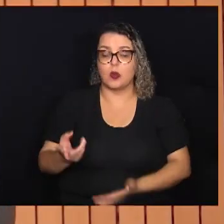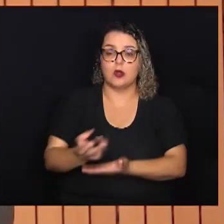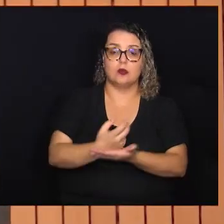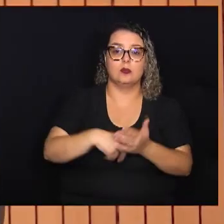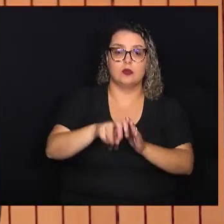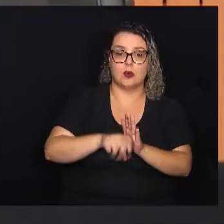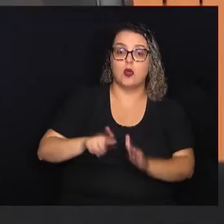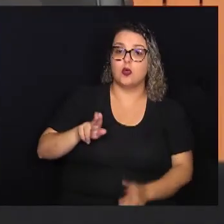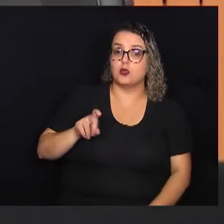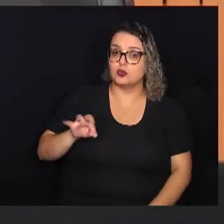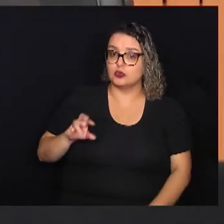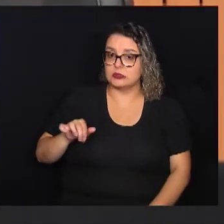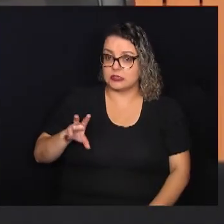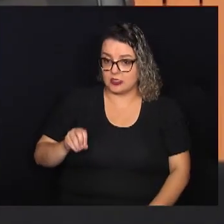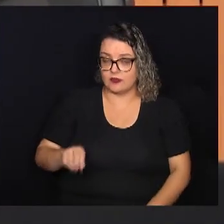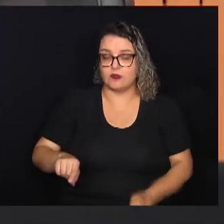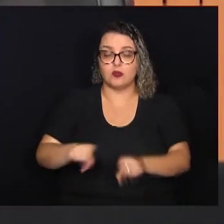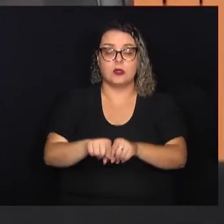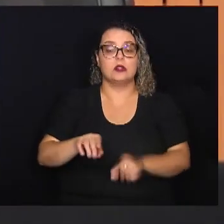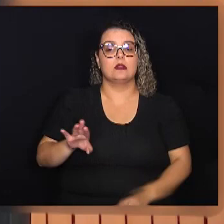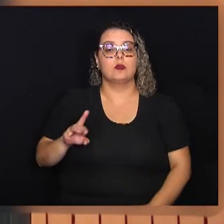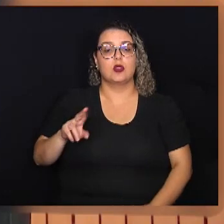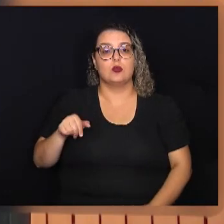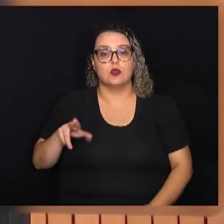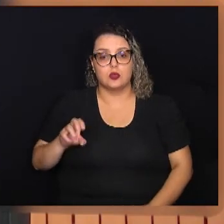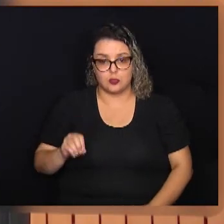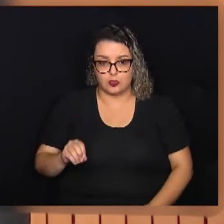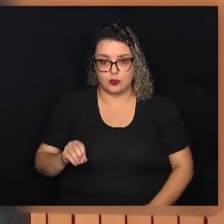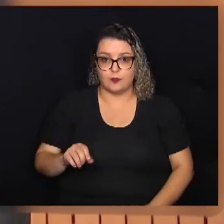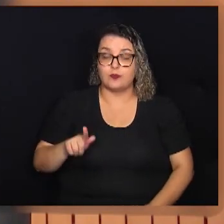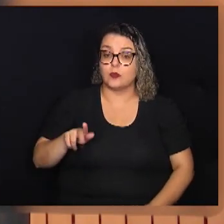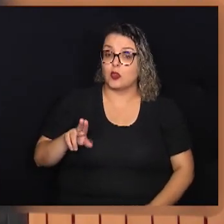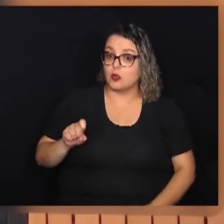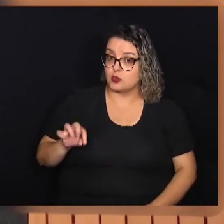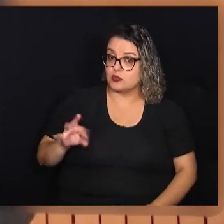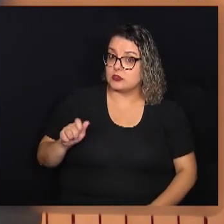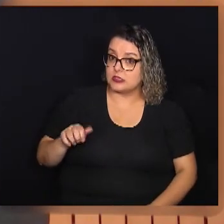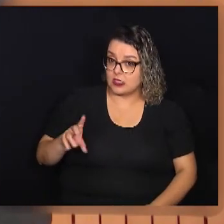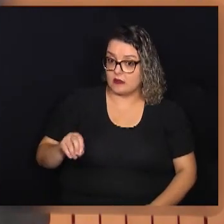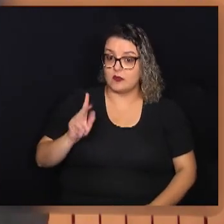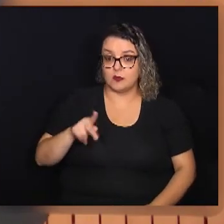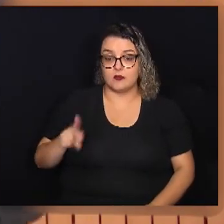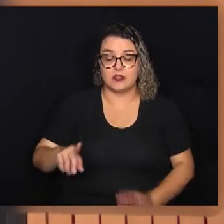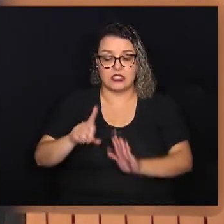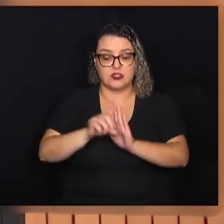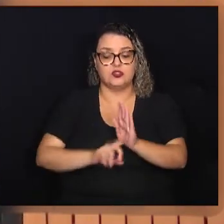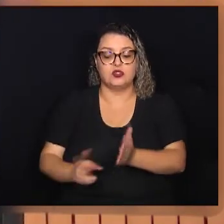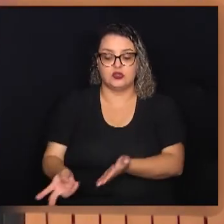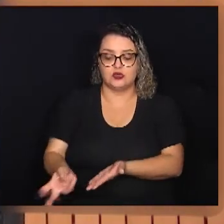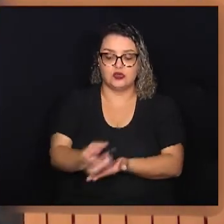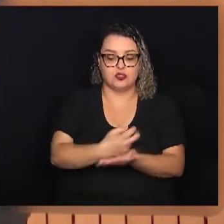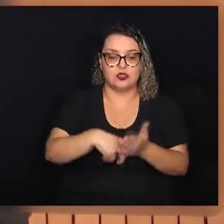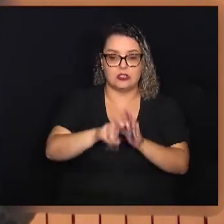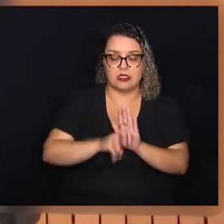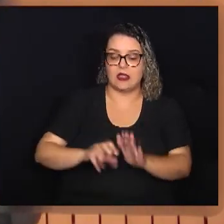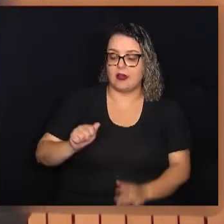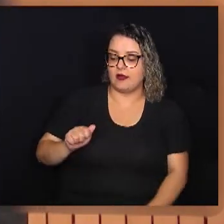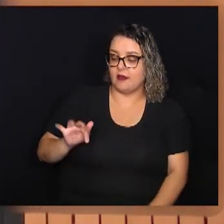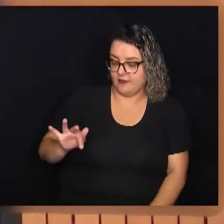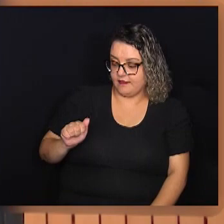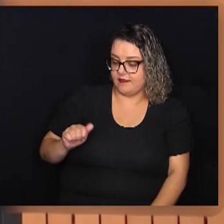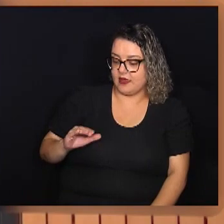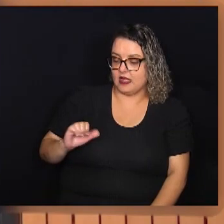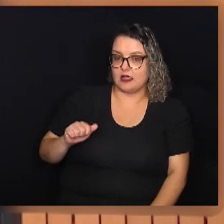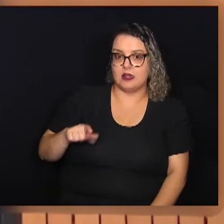Gustavo Minatel e Bruno Marques Santo. Gustavo é professor de Direito Tributário da Facamp e ex